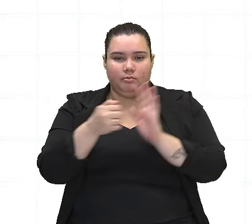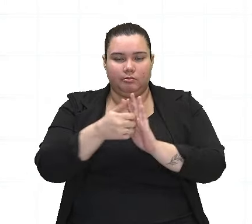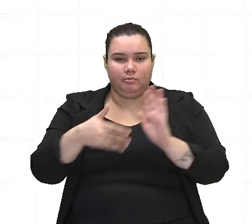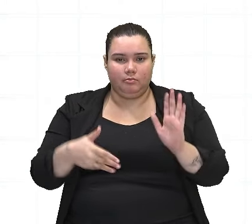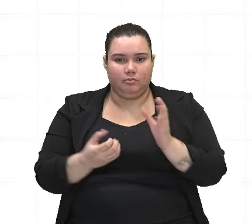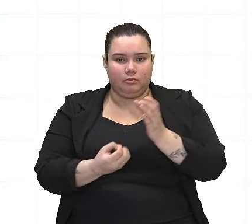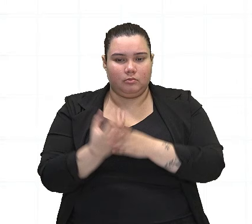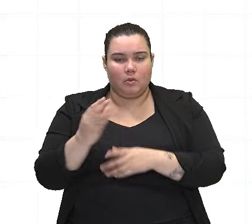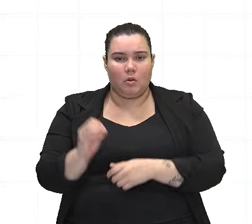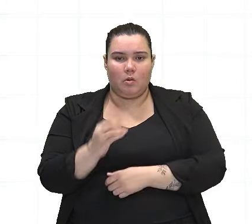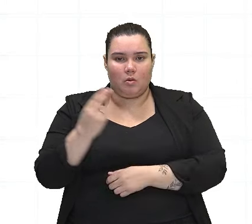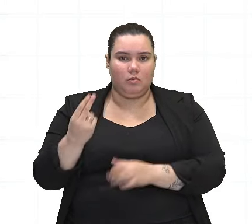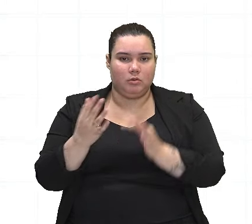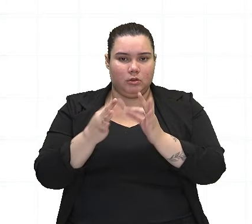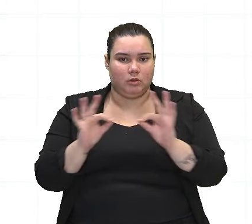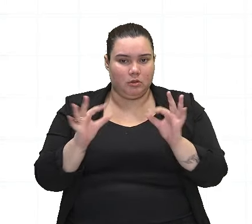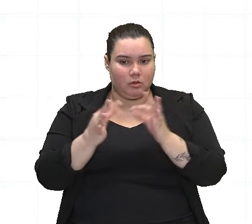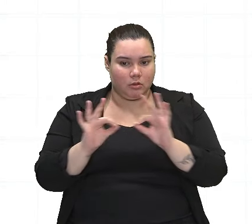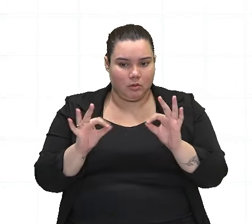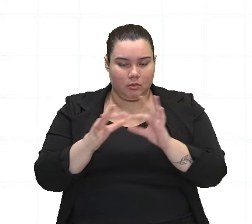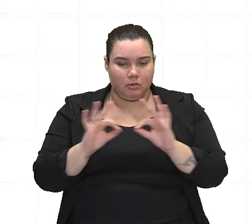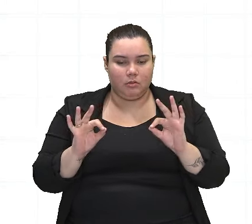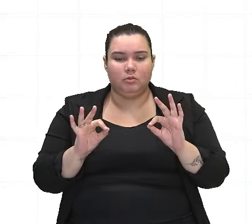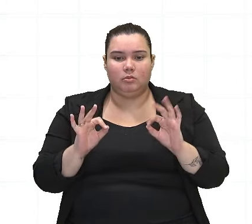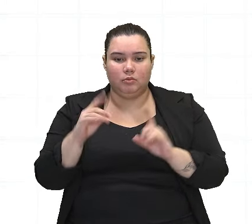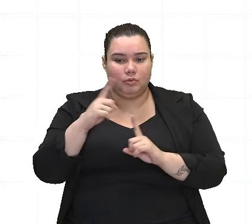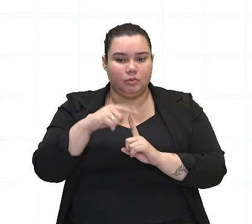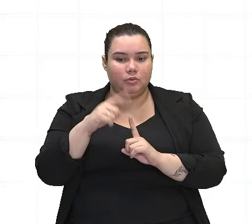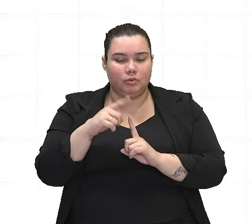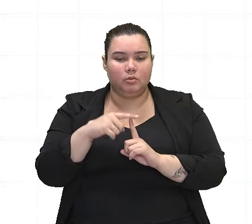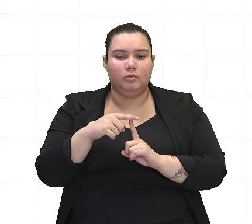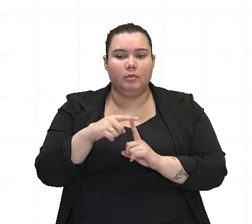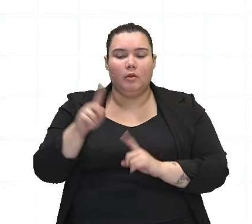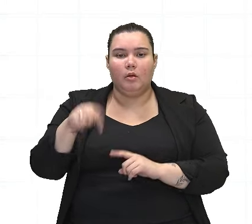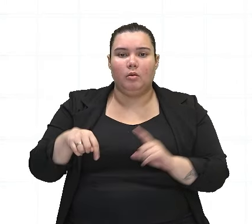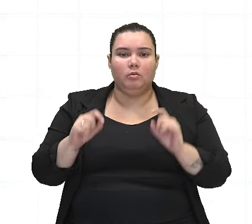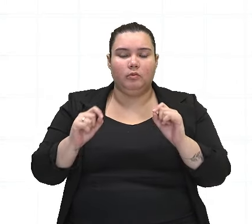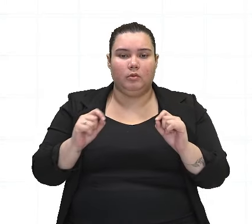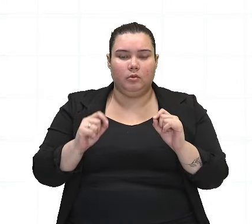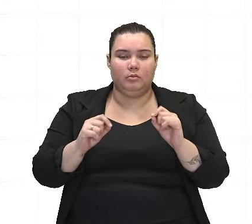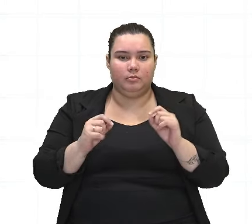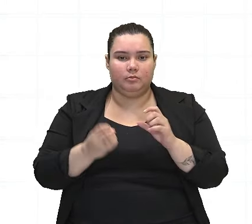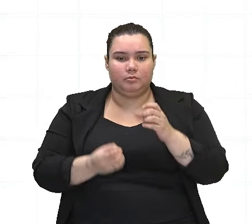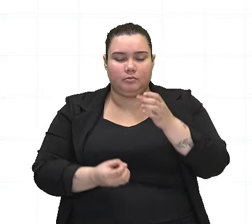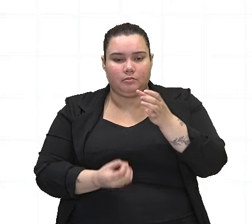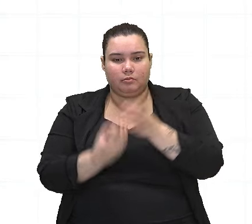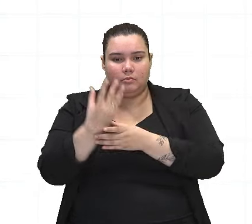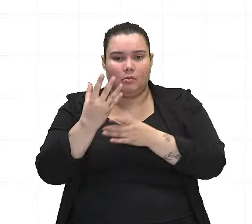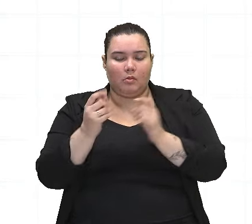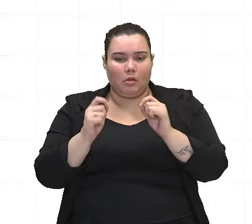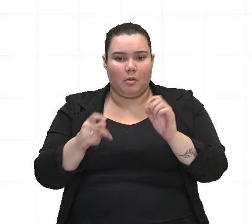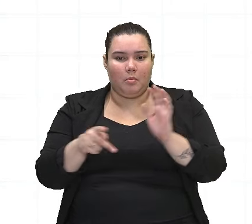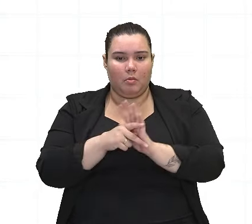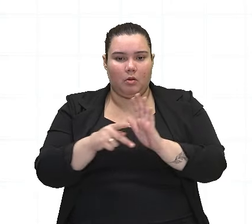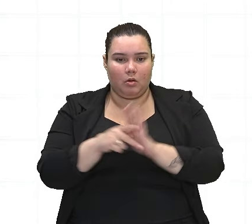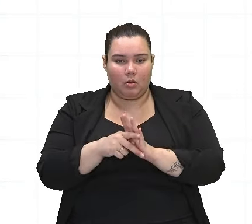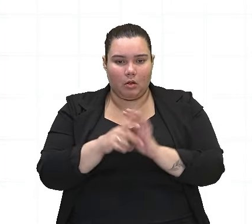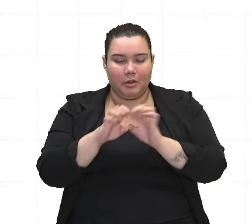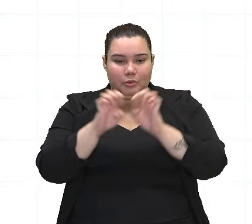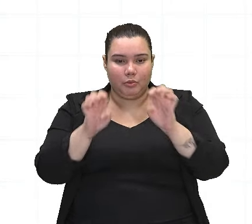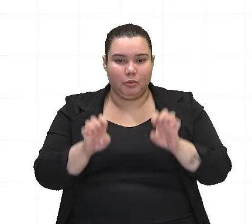sintaxe, como também é conhecida esse tipo de figura de linguagem, são construções que se afastam das estruturas